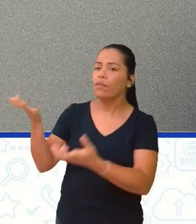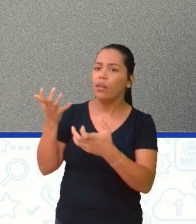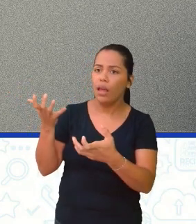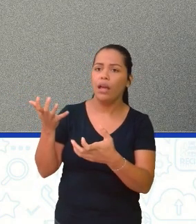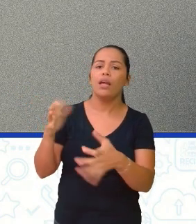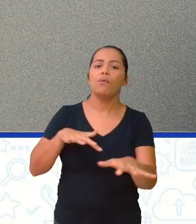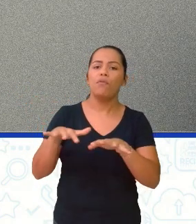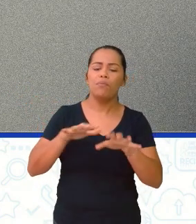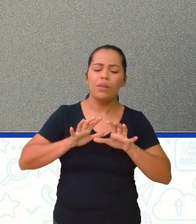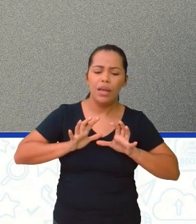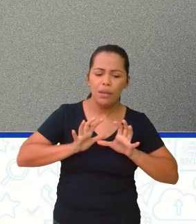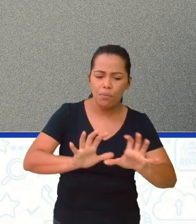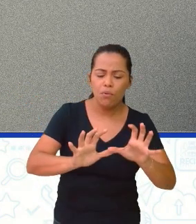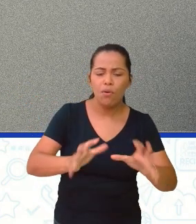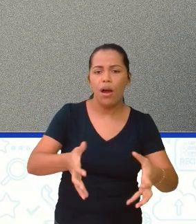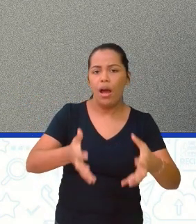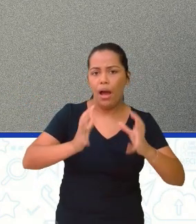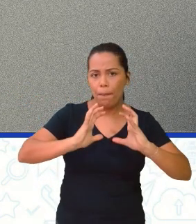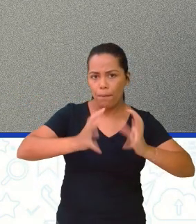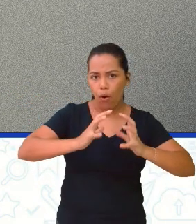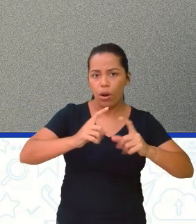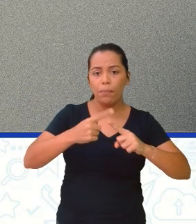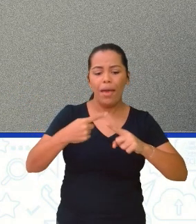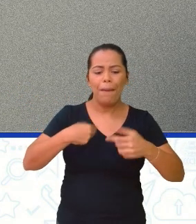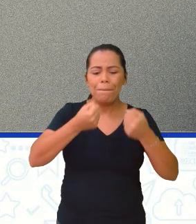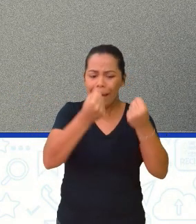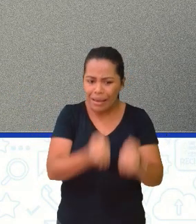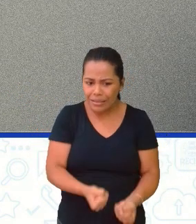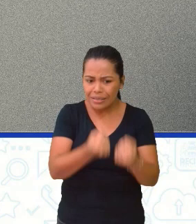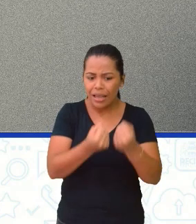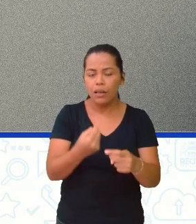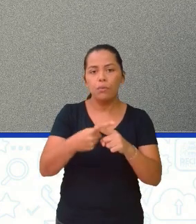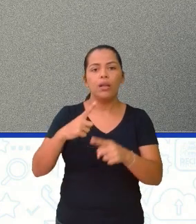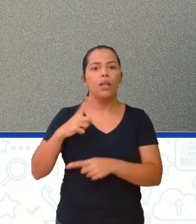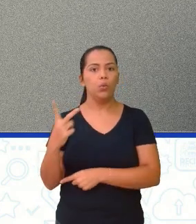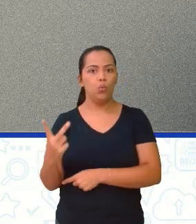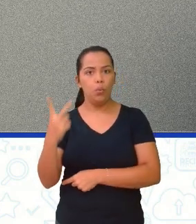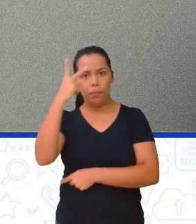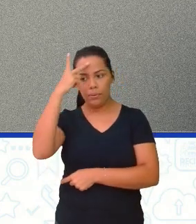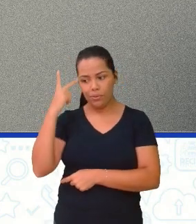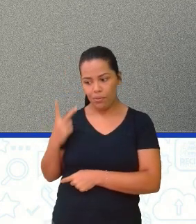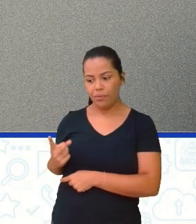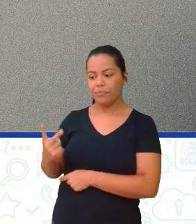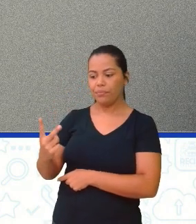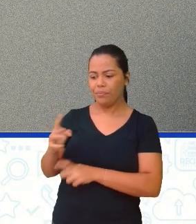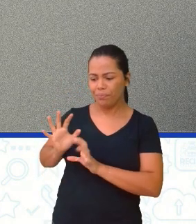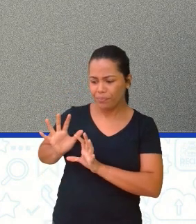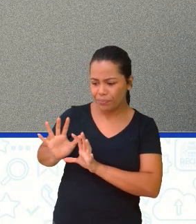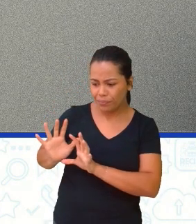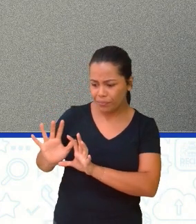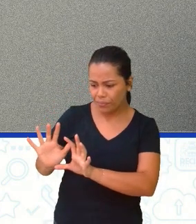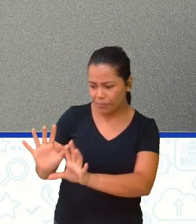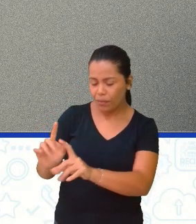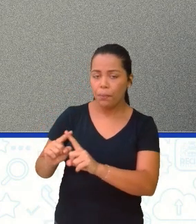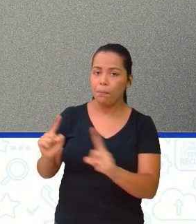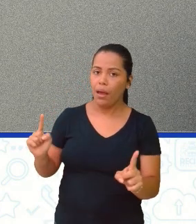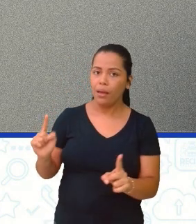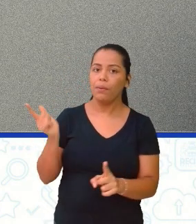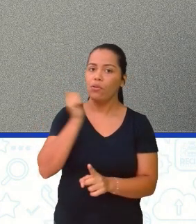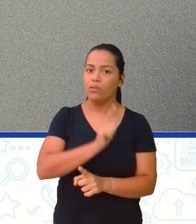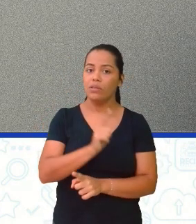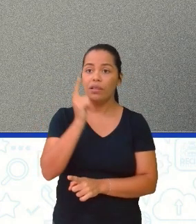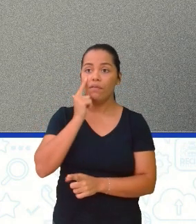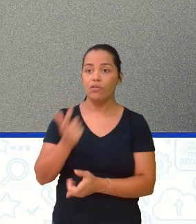essa bola, que deve ser pesada, porque tem duas pessoas nessa rampa. Mas para eles deslocarem, olha o que vai